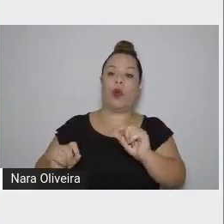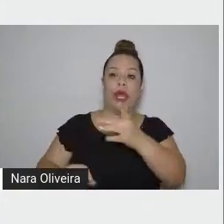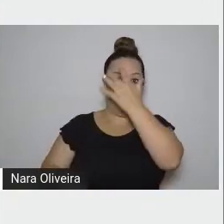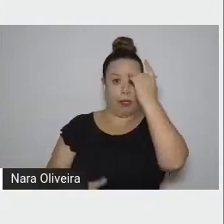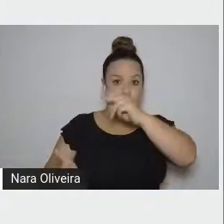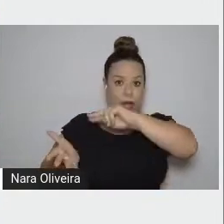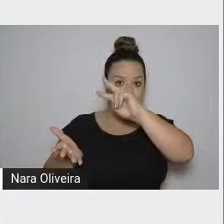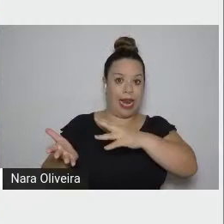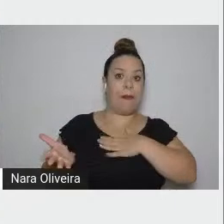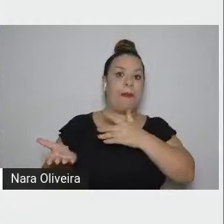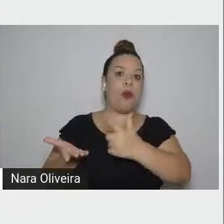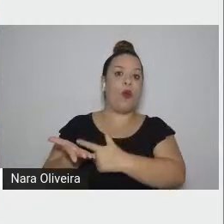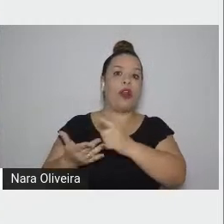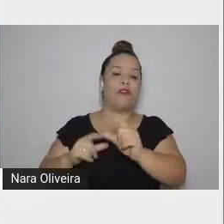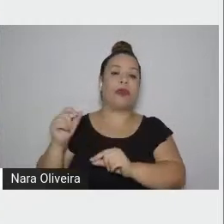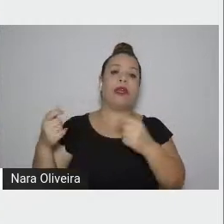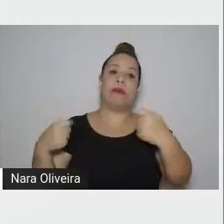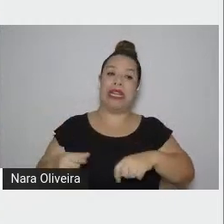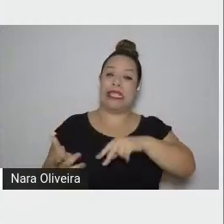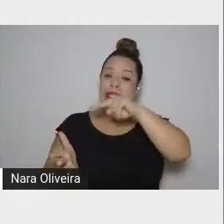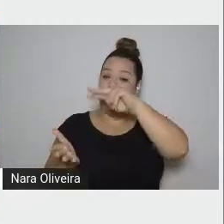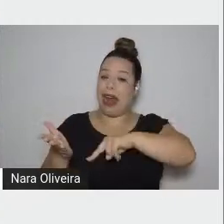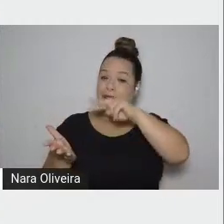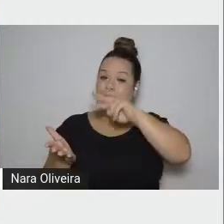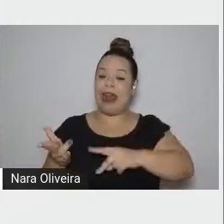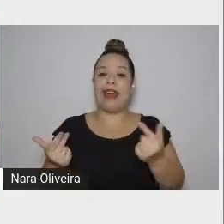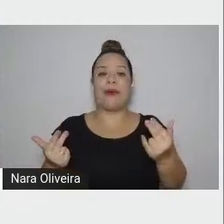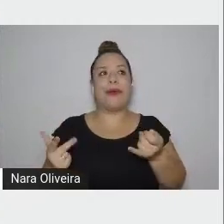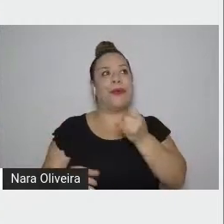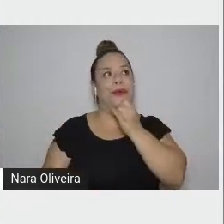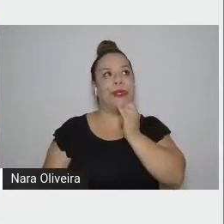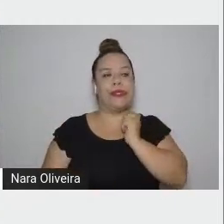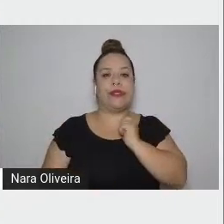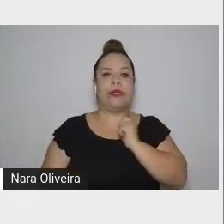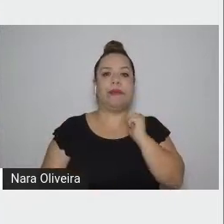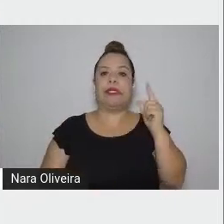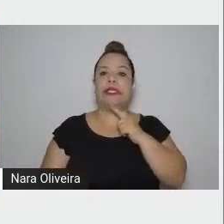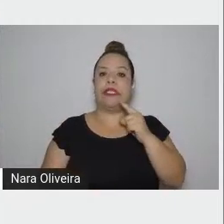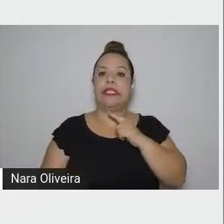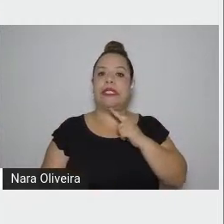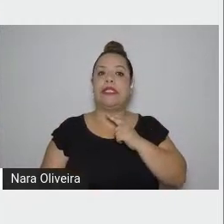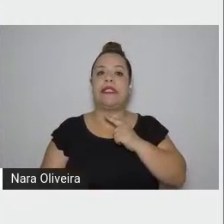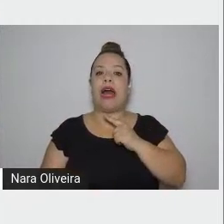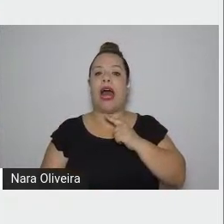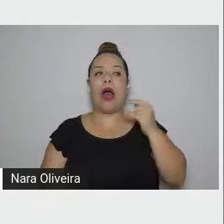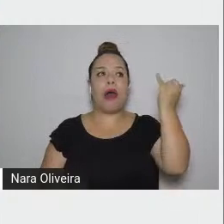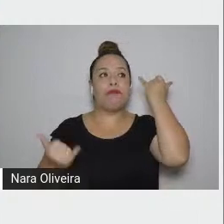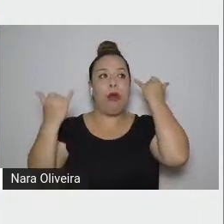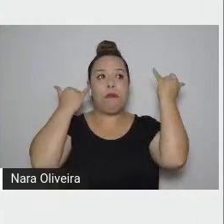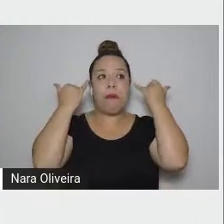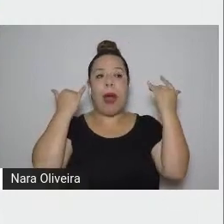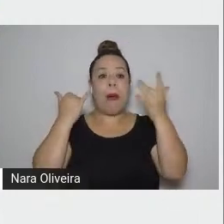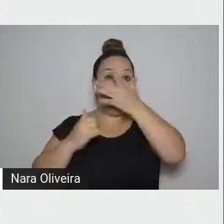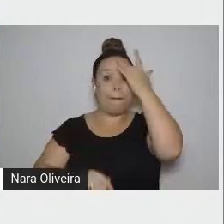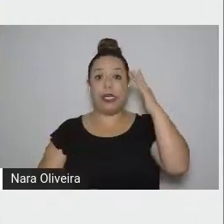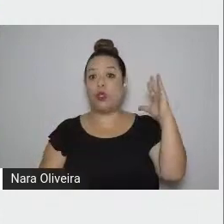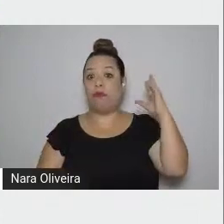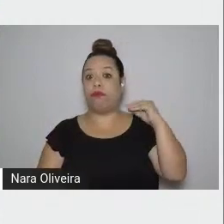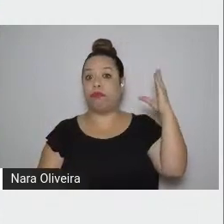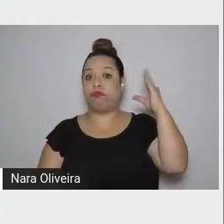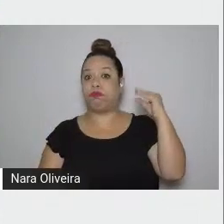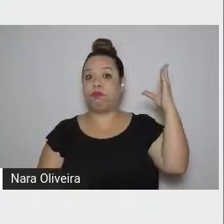livros deverá ler como se estivesse a ouvir dentro de sua cabeça uma voz